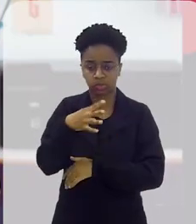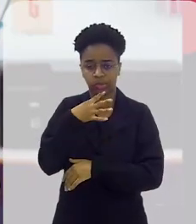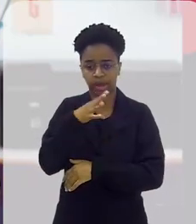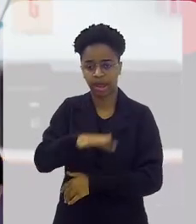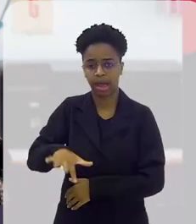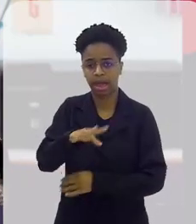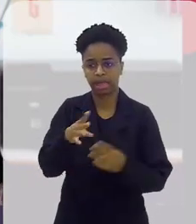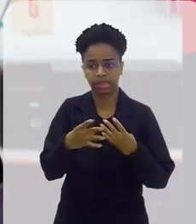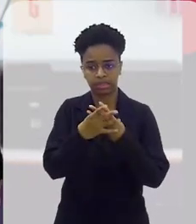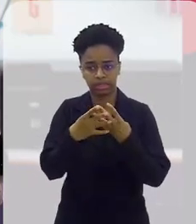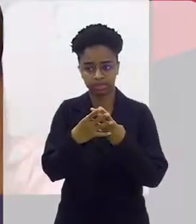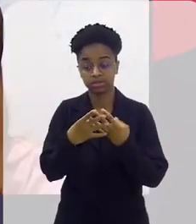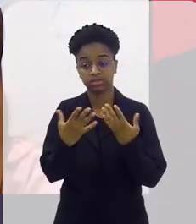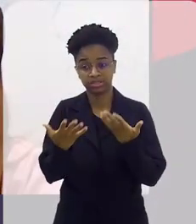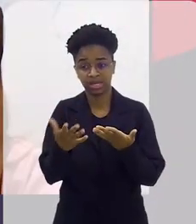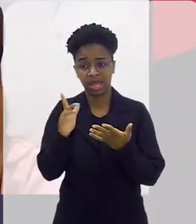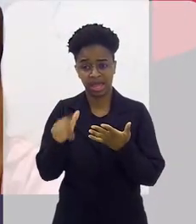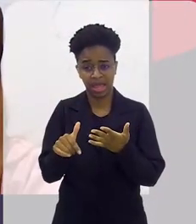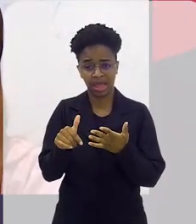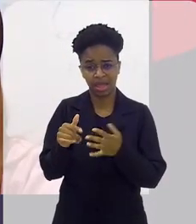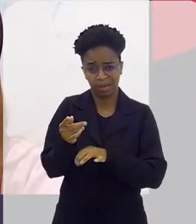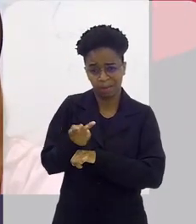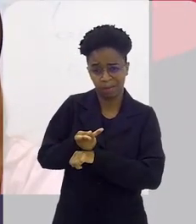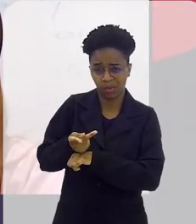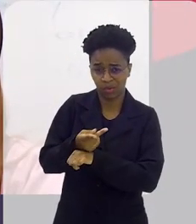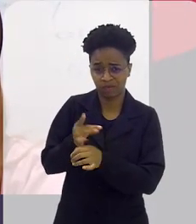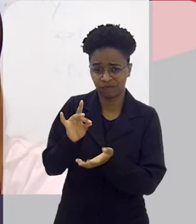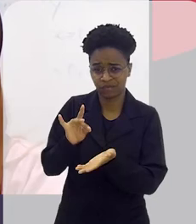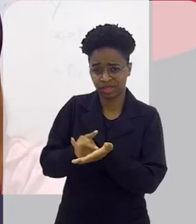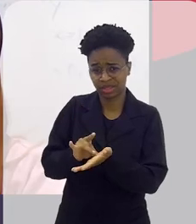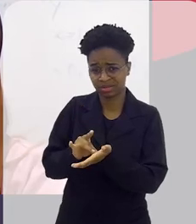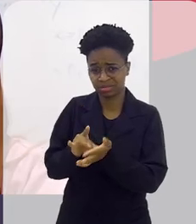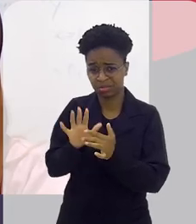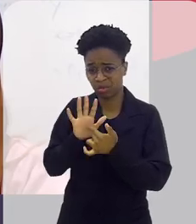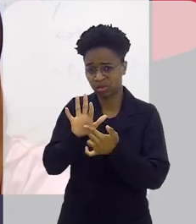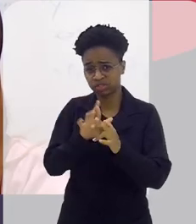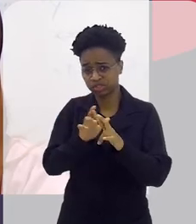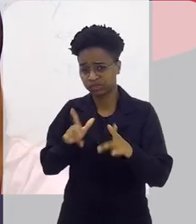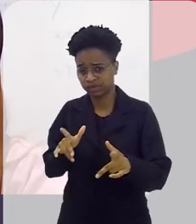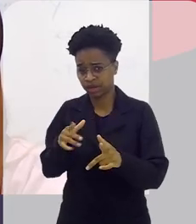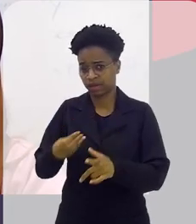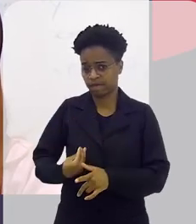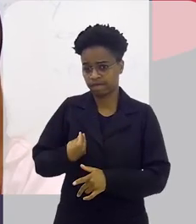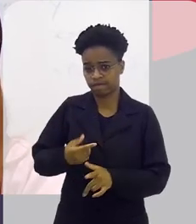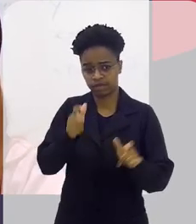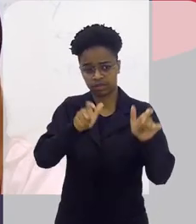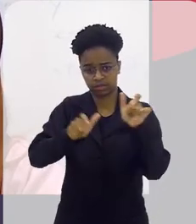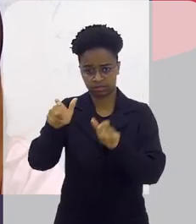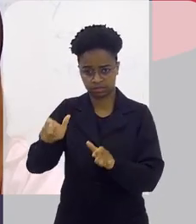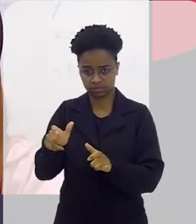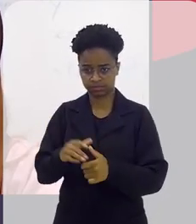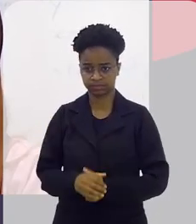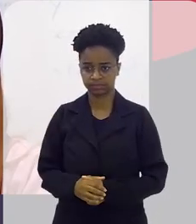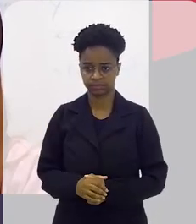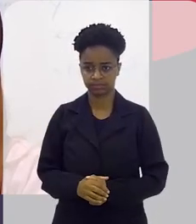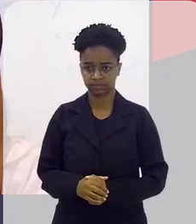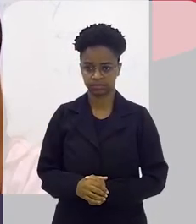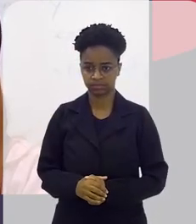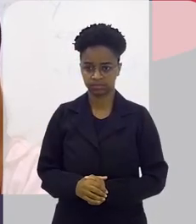da indústria têxtil. É uma busca que realmente faz diferença na vida das pessoas?